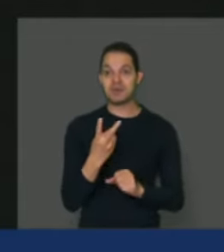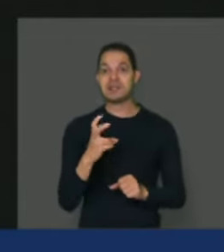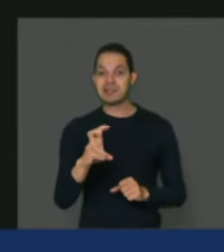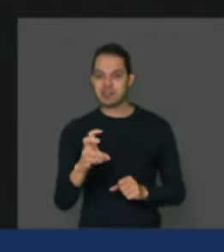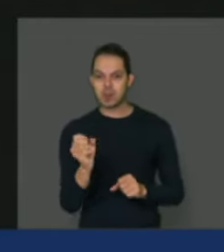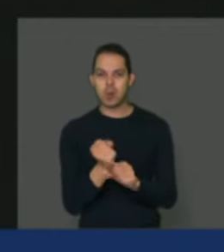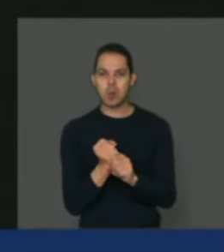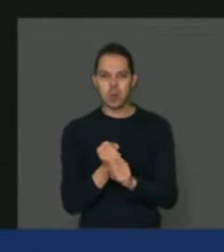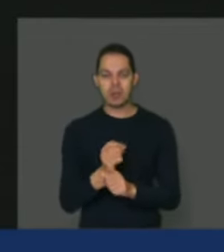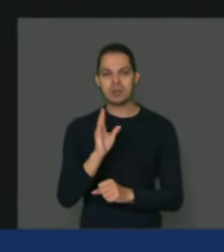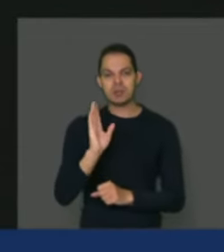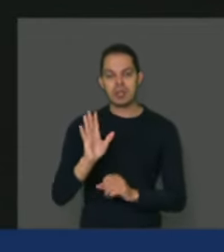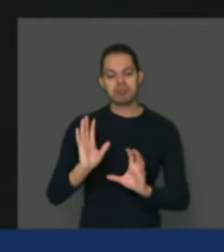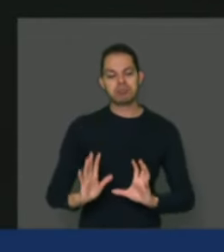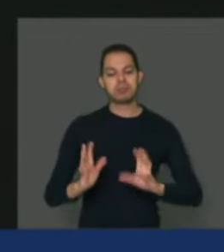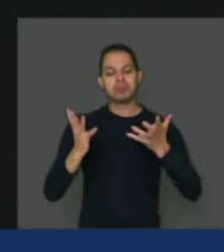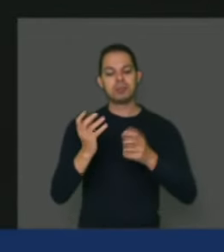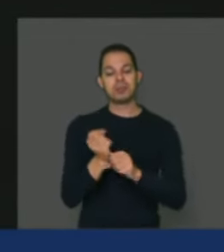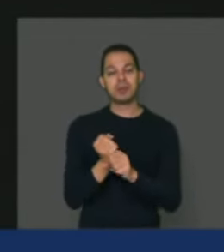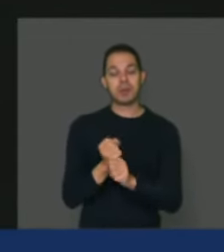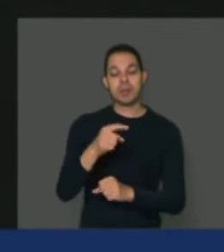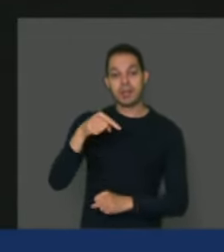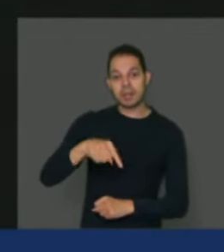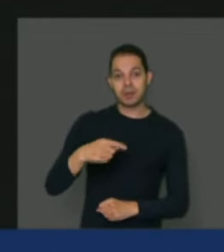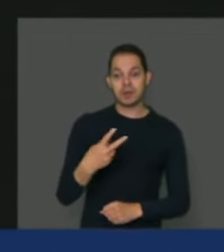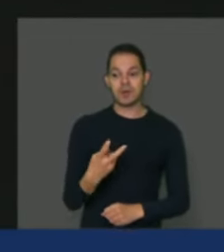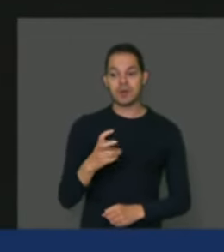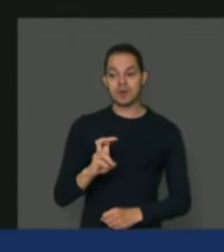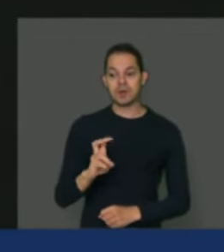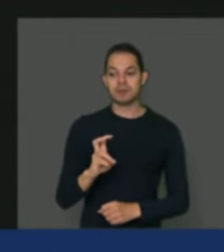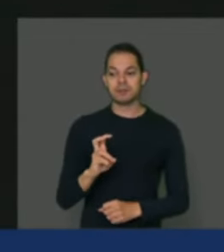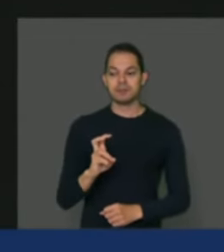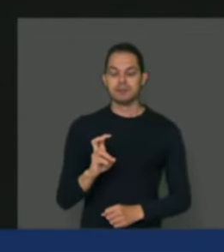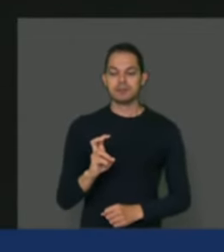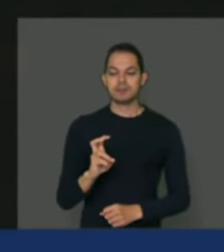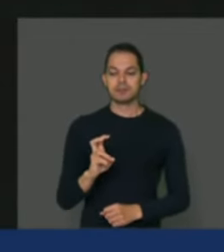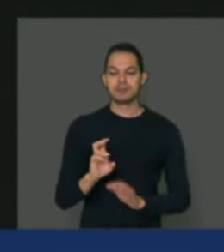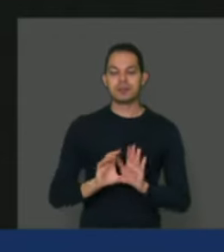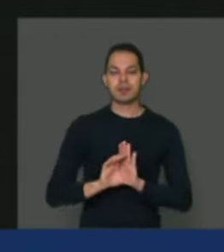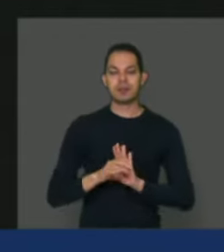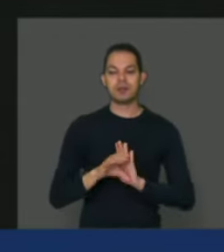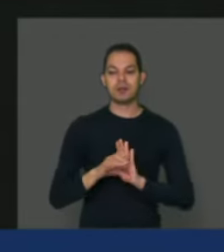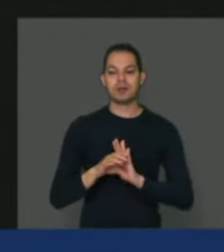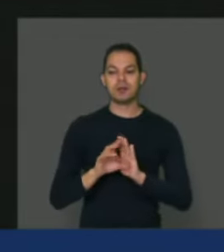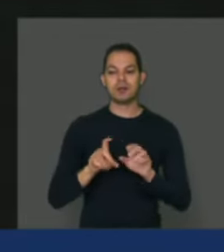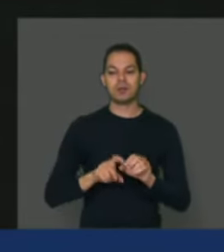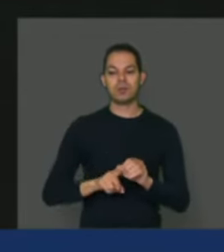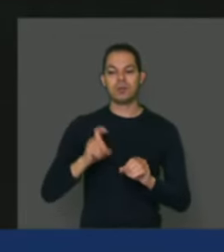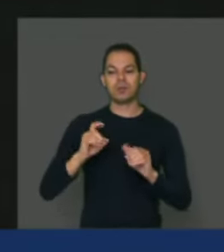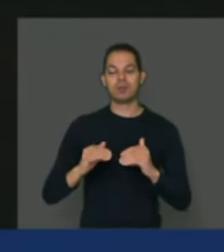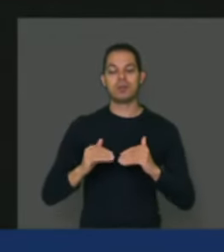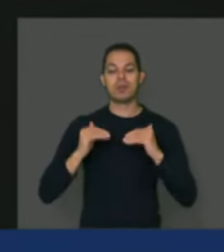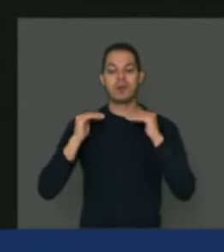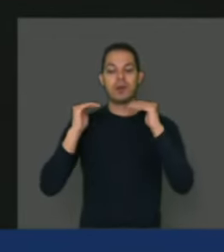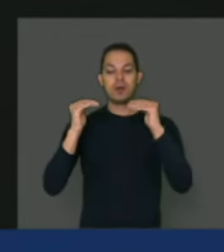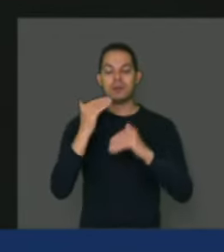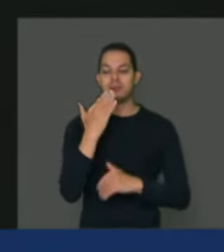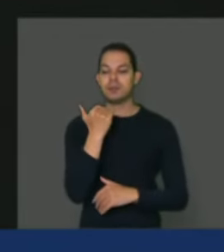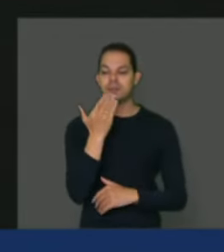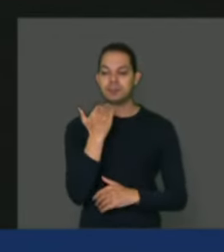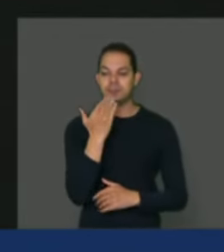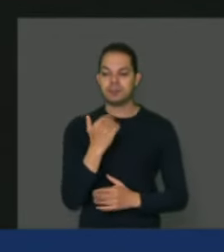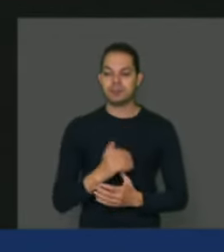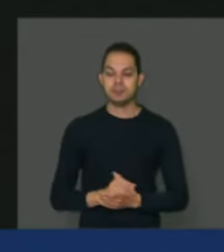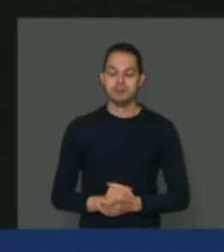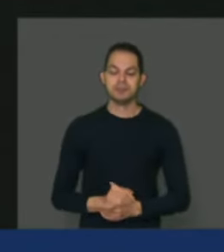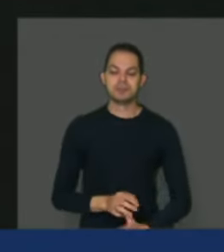estamos comemorando esse ano, 25 anos do conceito da soberania alimentar, que vem exatamente